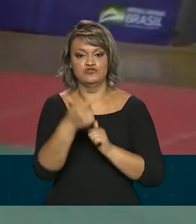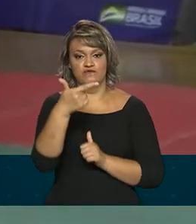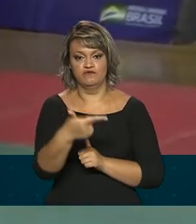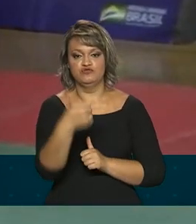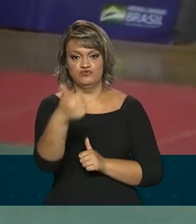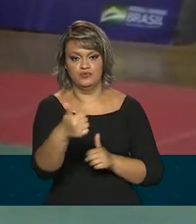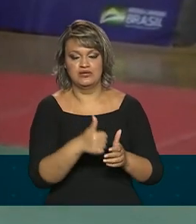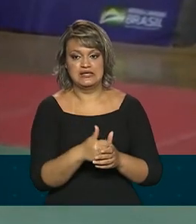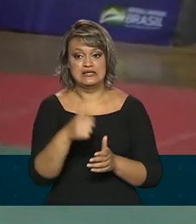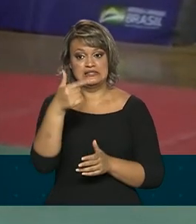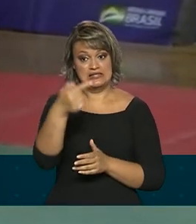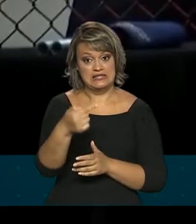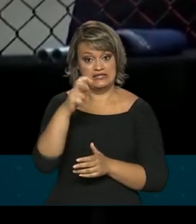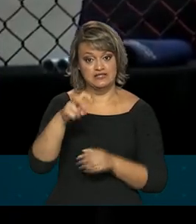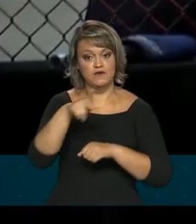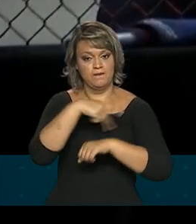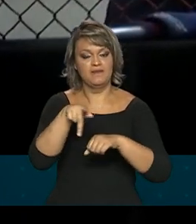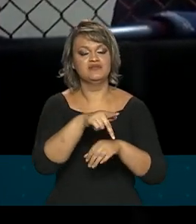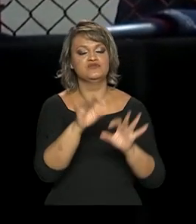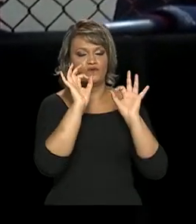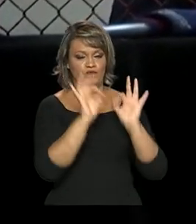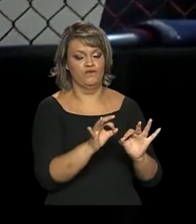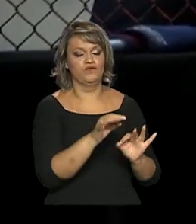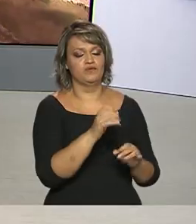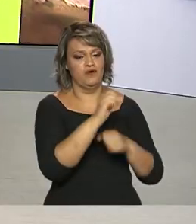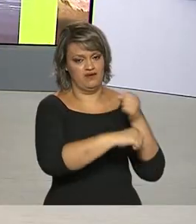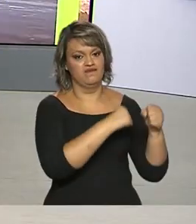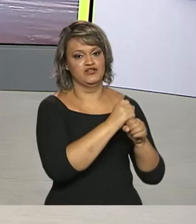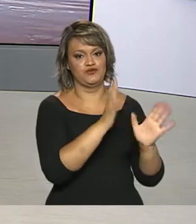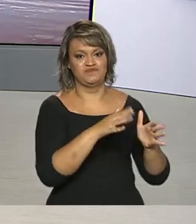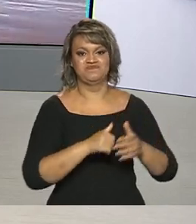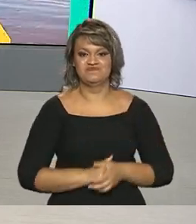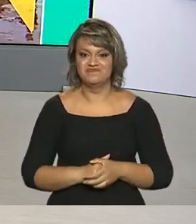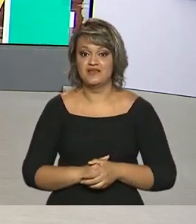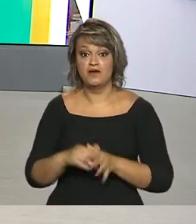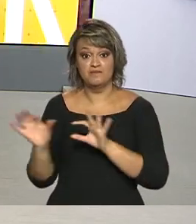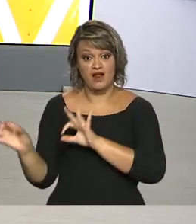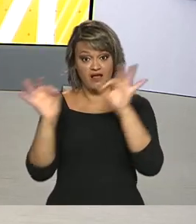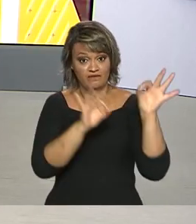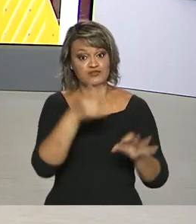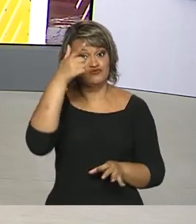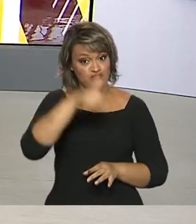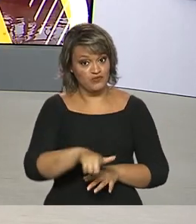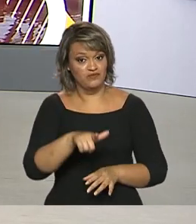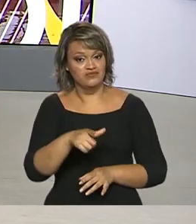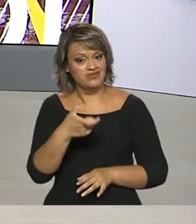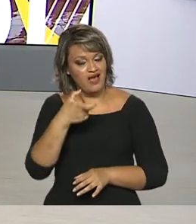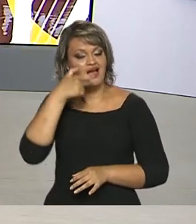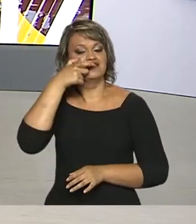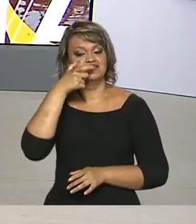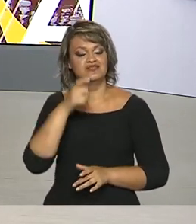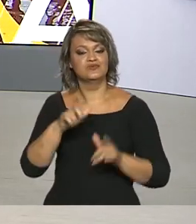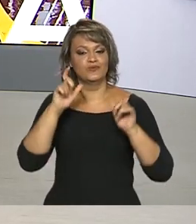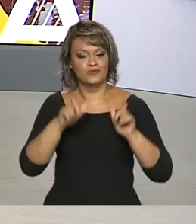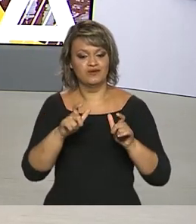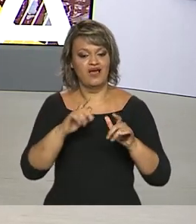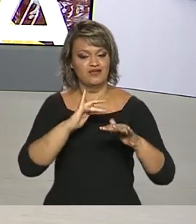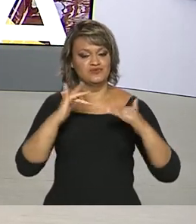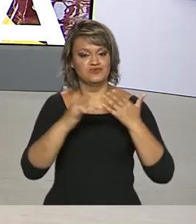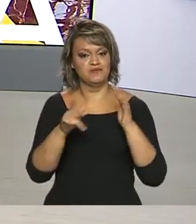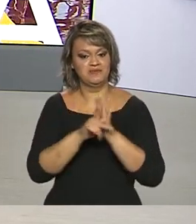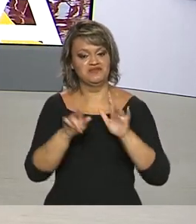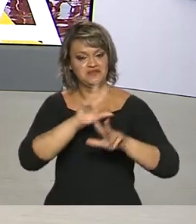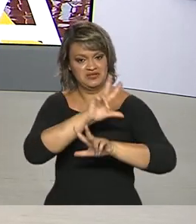de 75 países já confirmaram participação. Para rever as reportagens de hoje, é só acessar as nossas redes sociais.